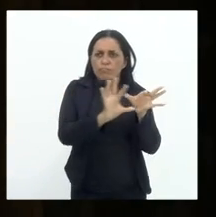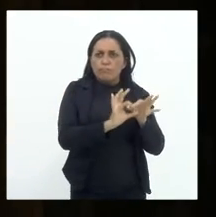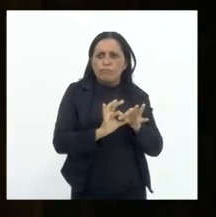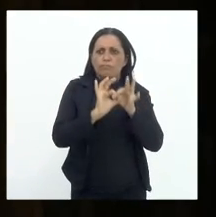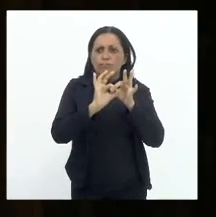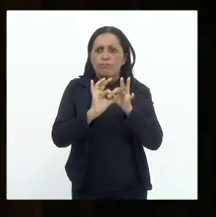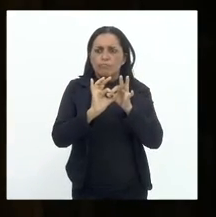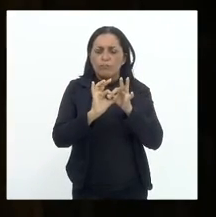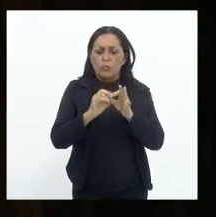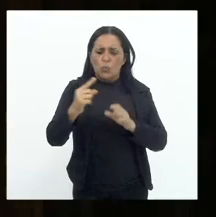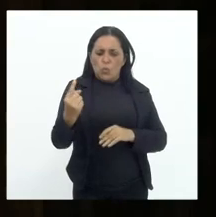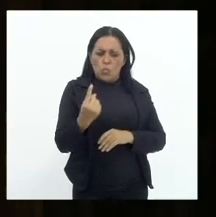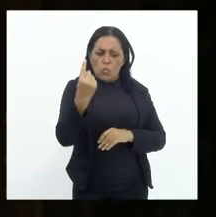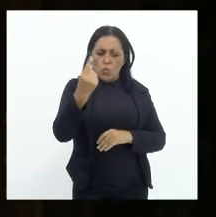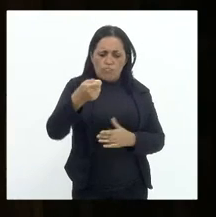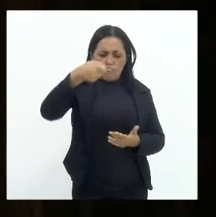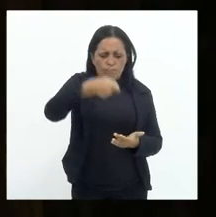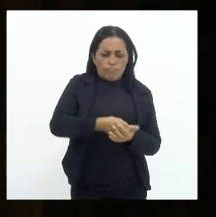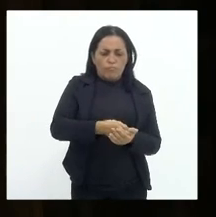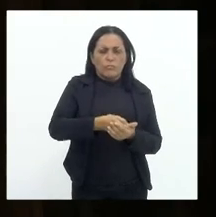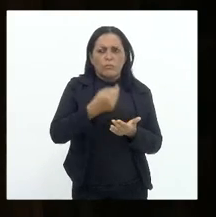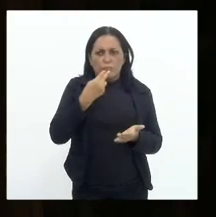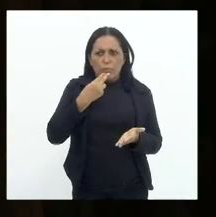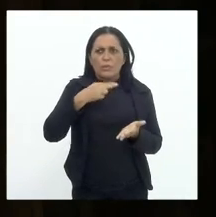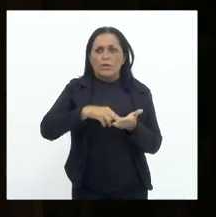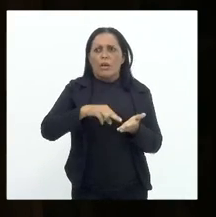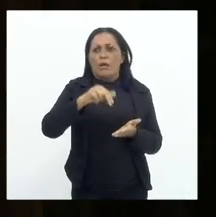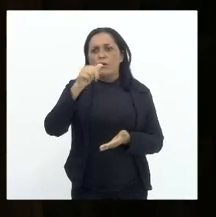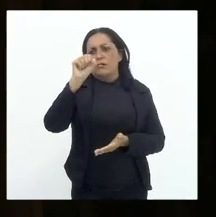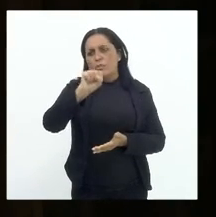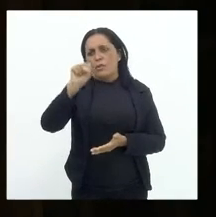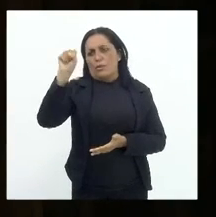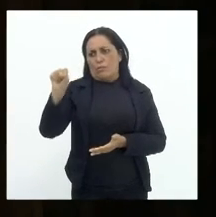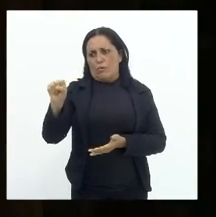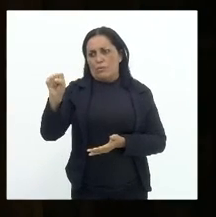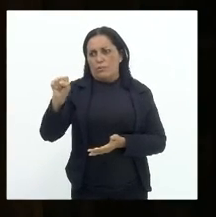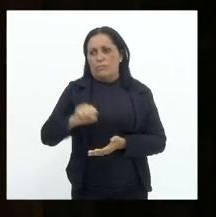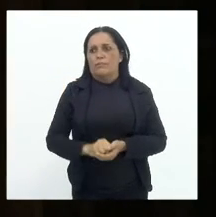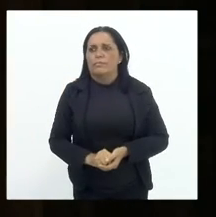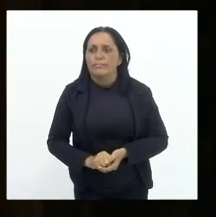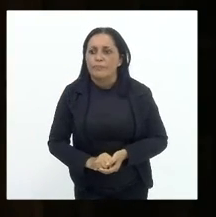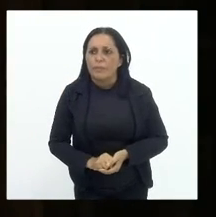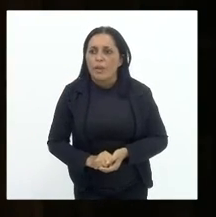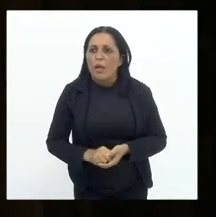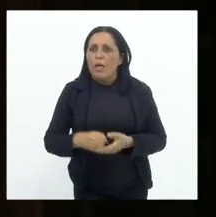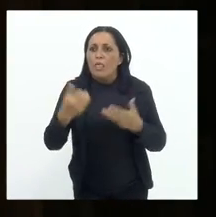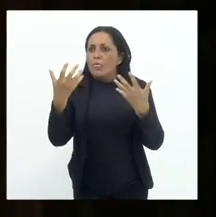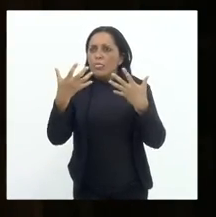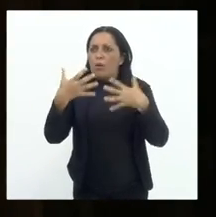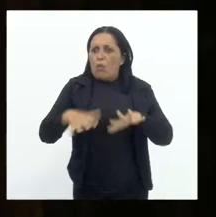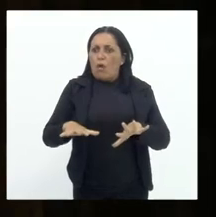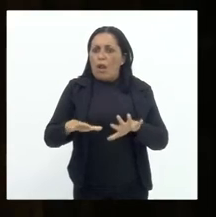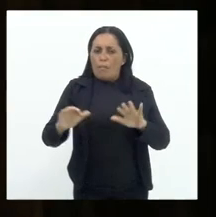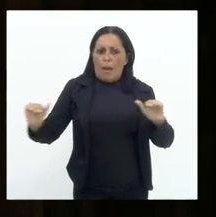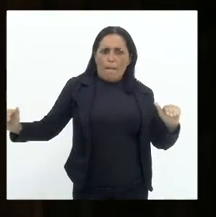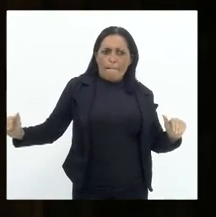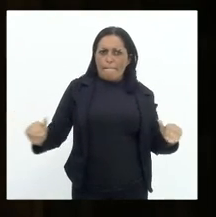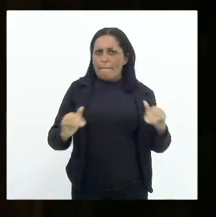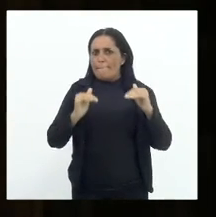reafirma a Carta de 88. Não queremos supremacia